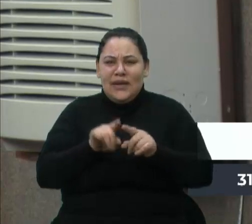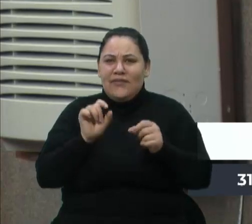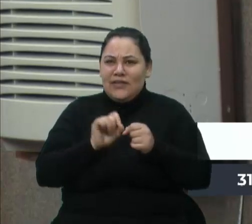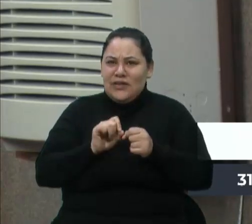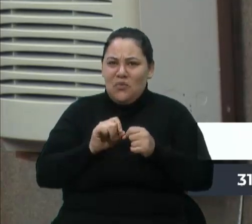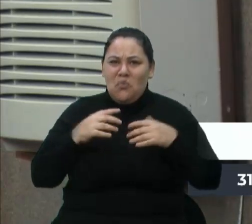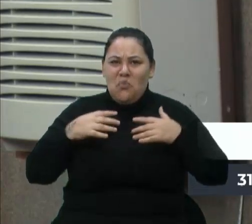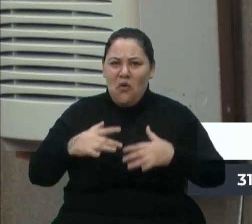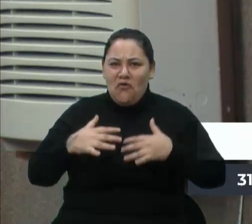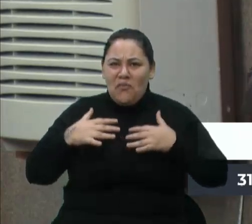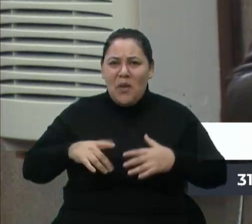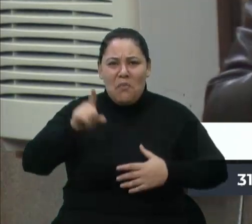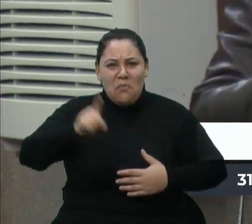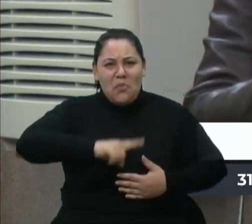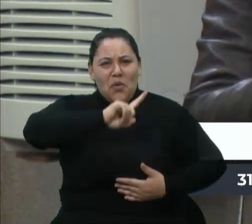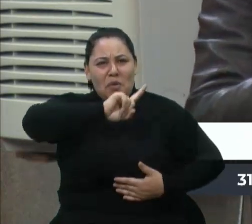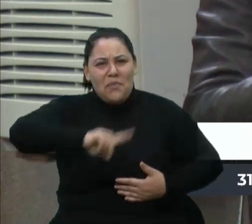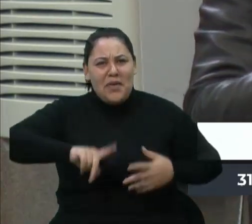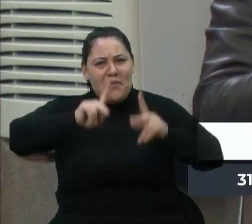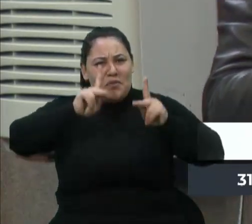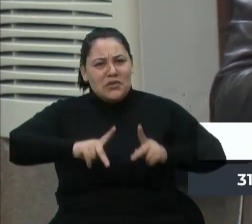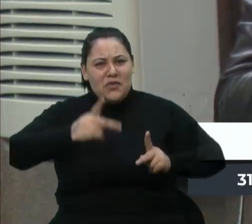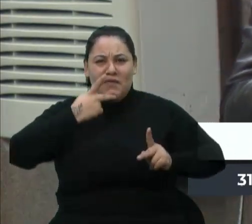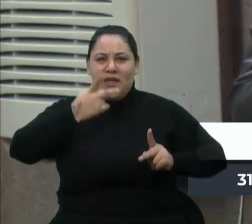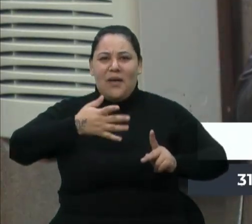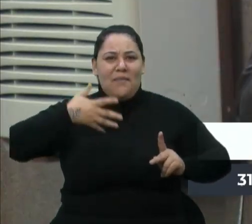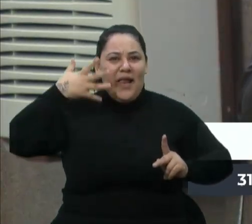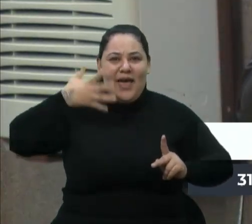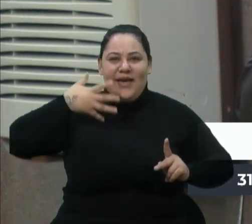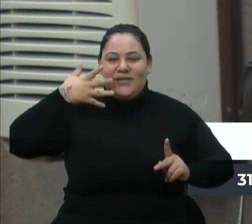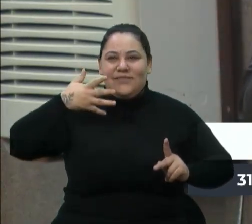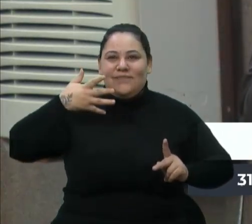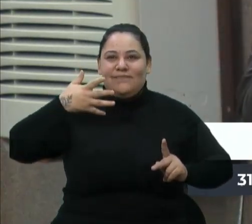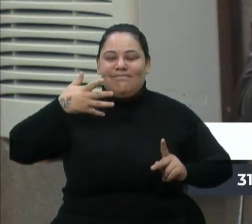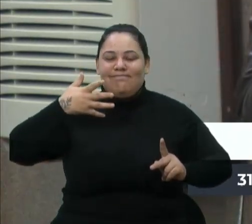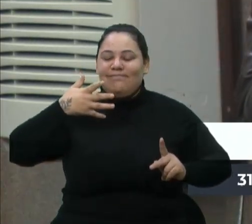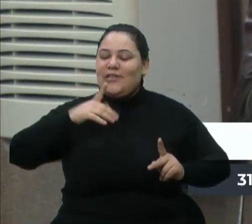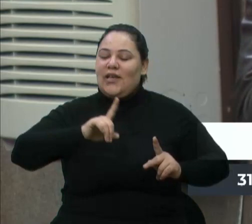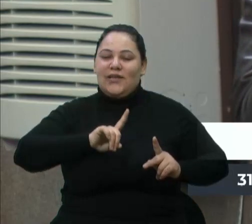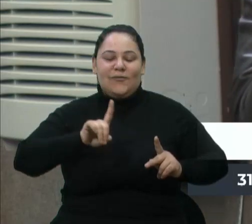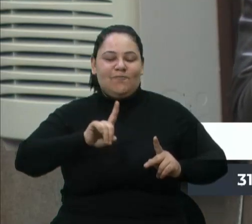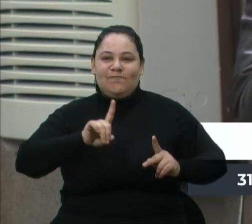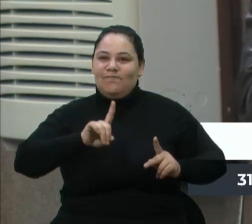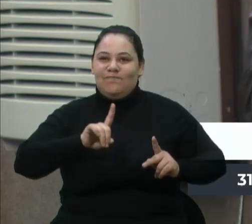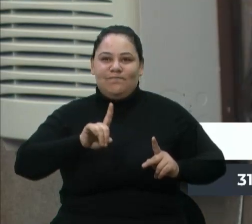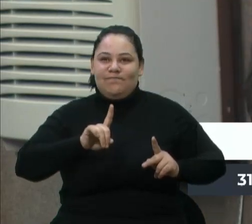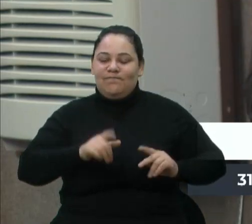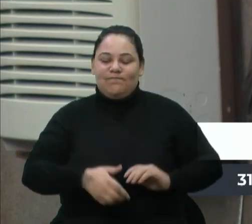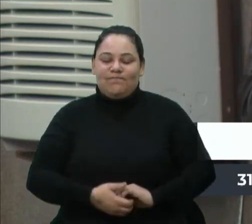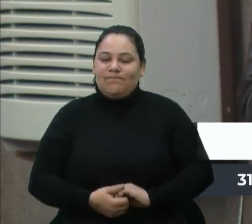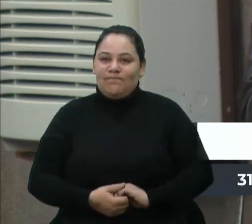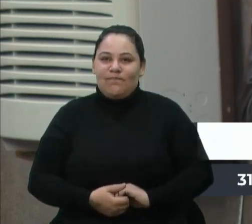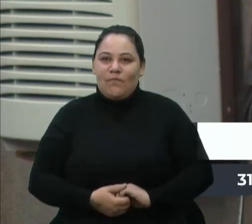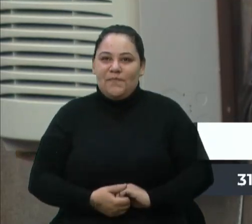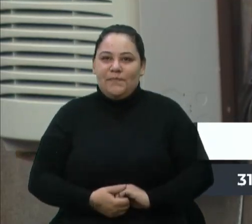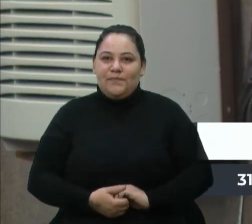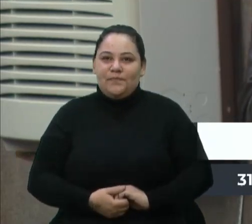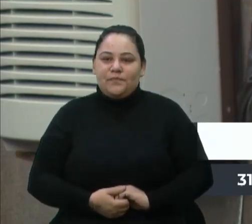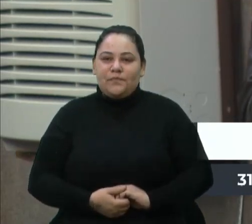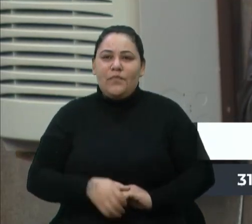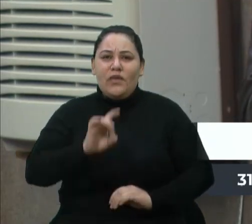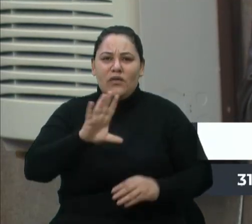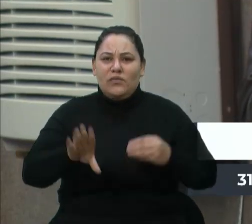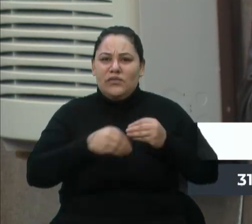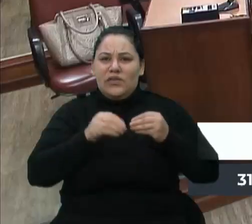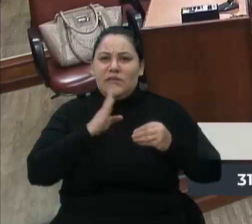impedir que a pessoa venha, que a pessoa fale, que a pessoa... Isso aí já passa dos limites do aceitado. Perador, bem rapidamente,